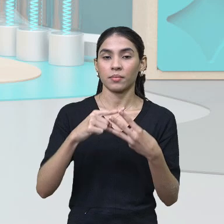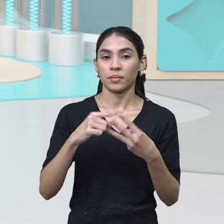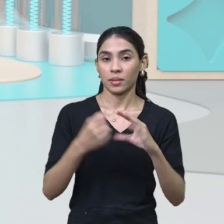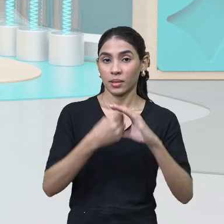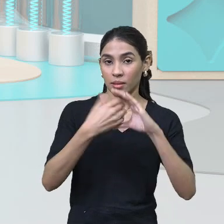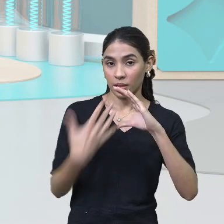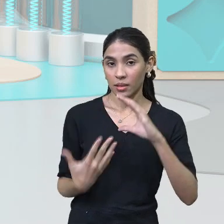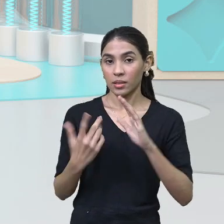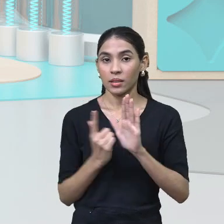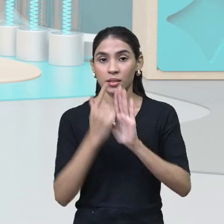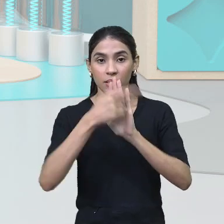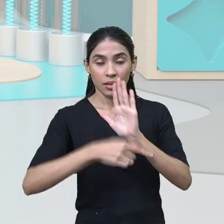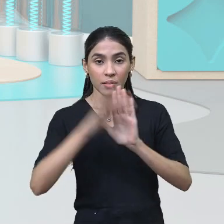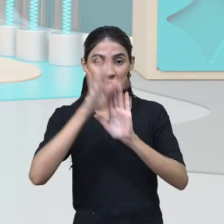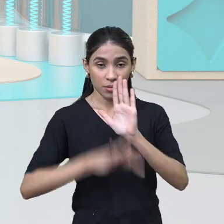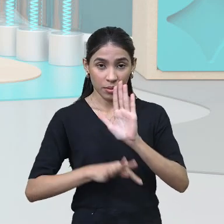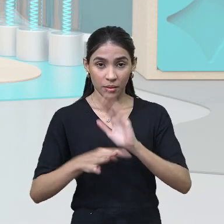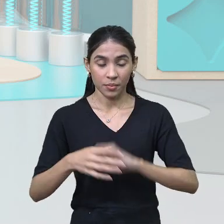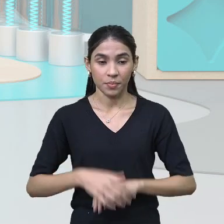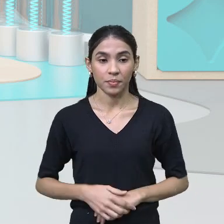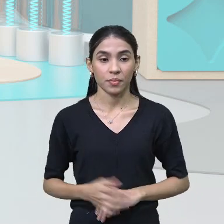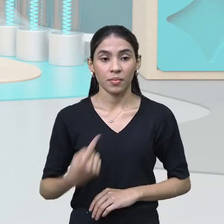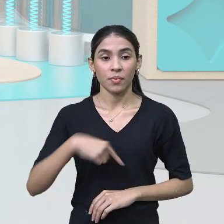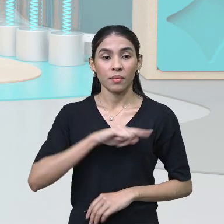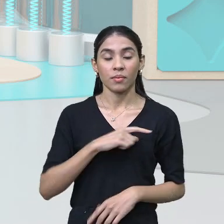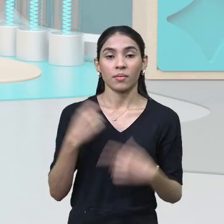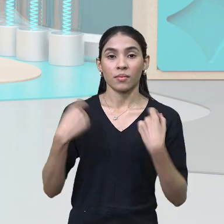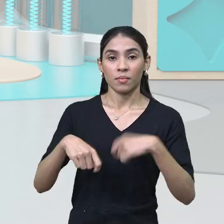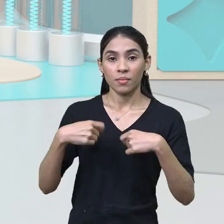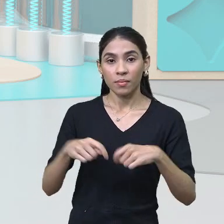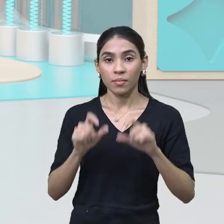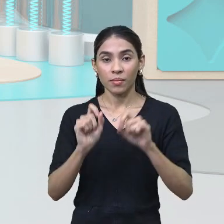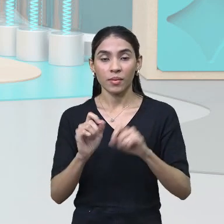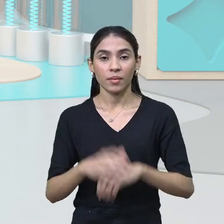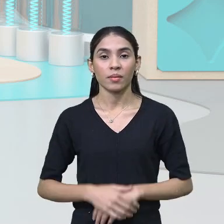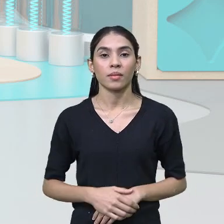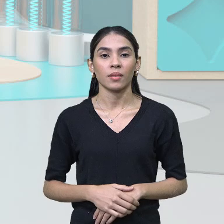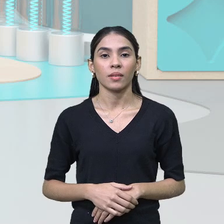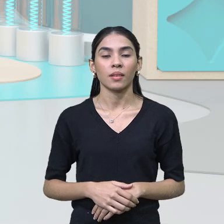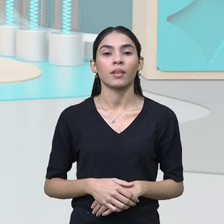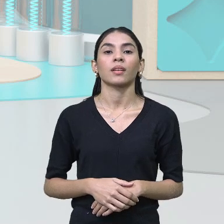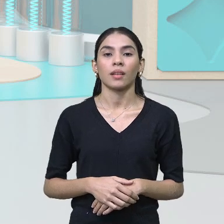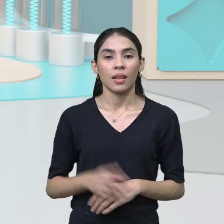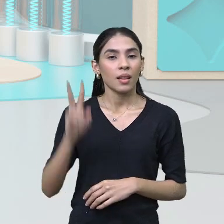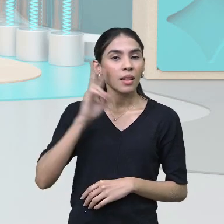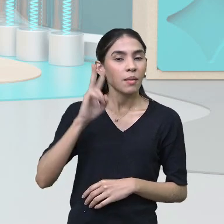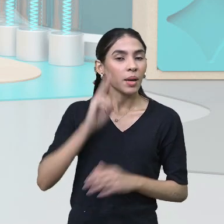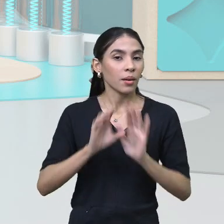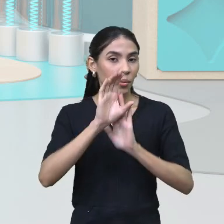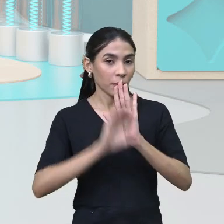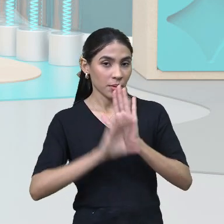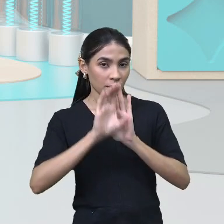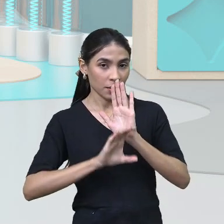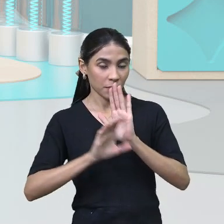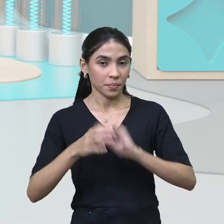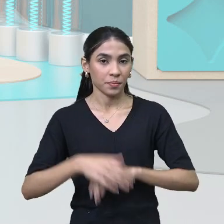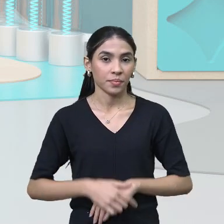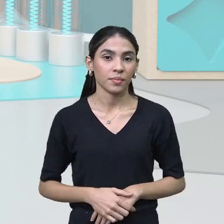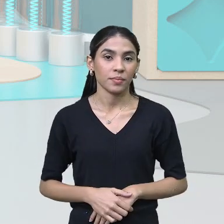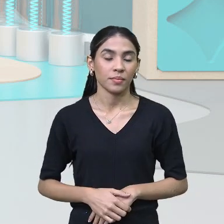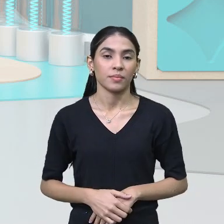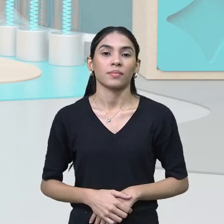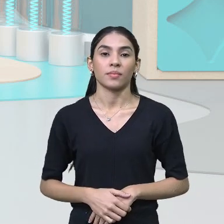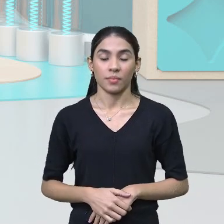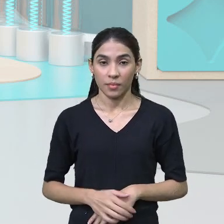do gênero textual, nós precisamos voltarmos para os conceitos. E também,